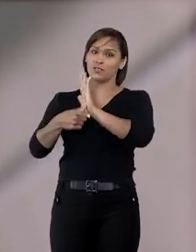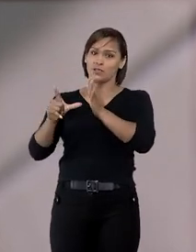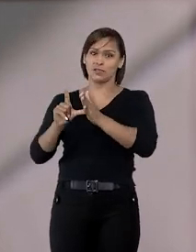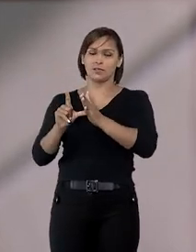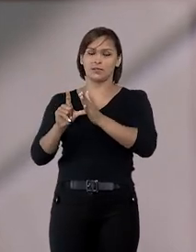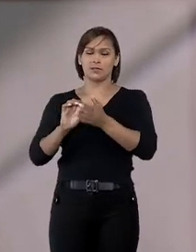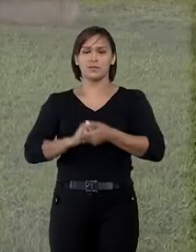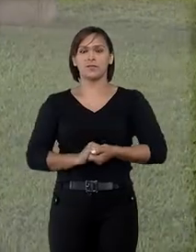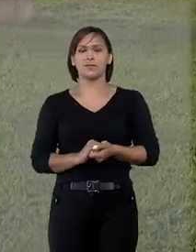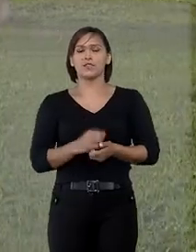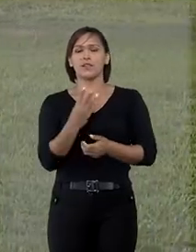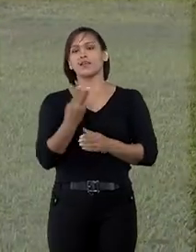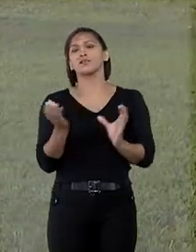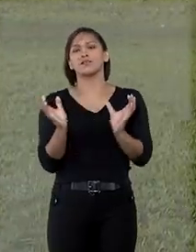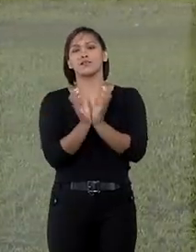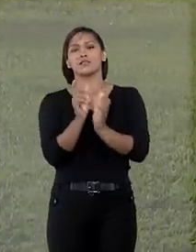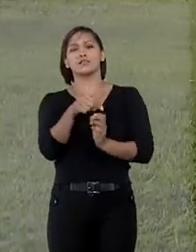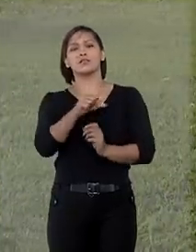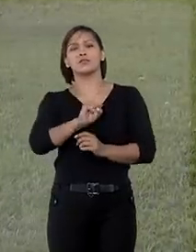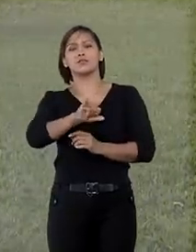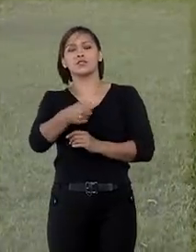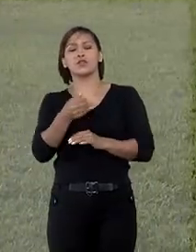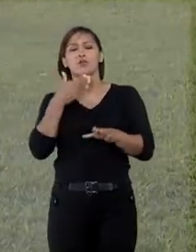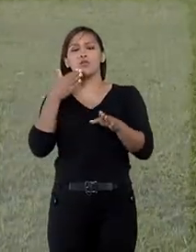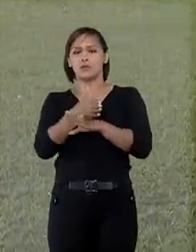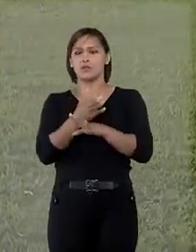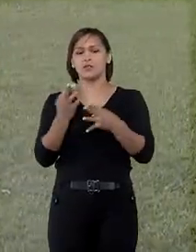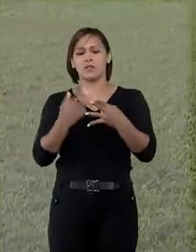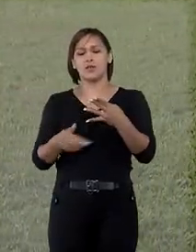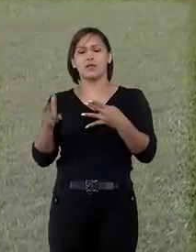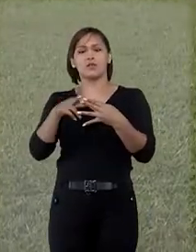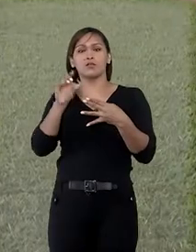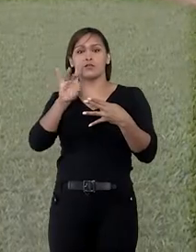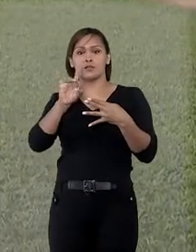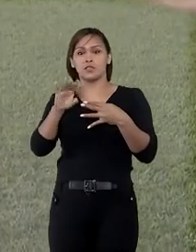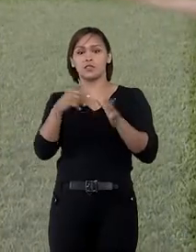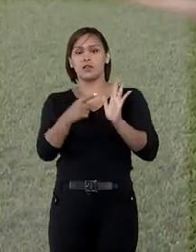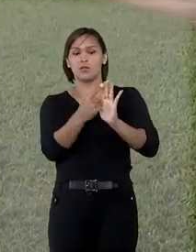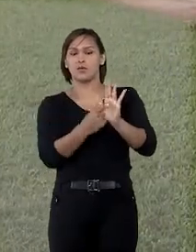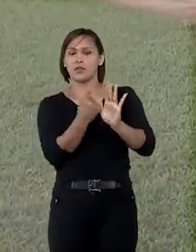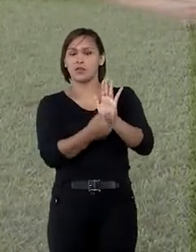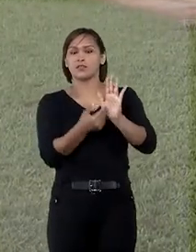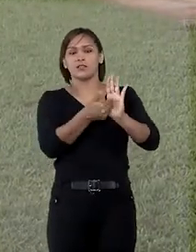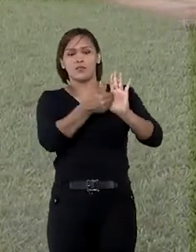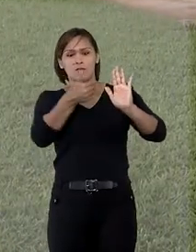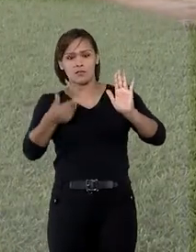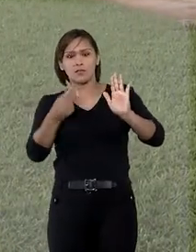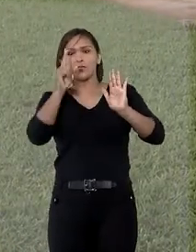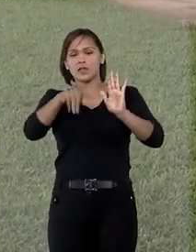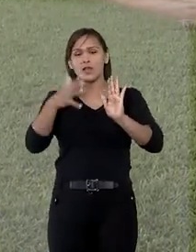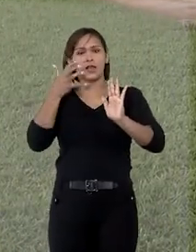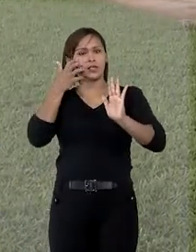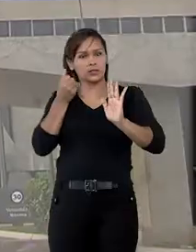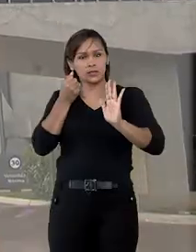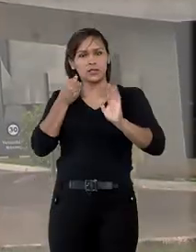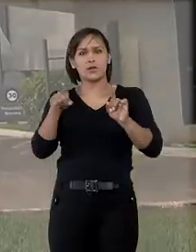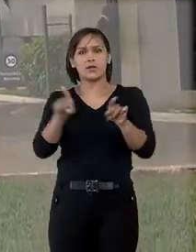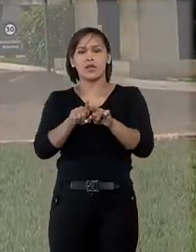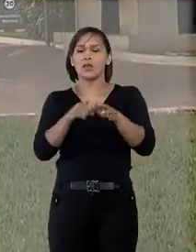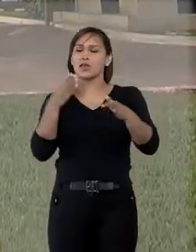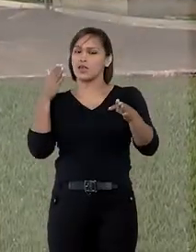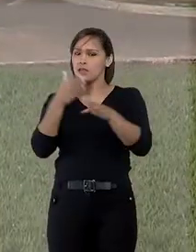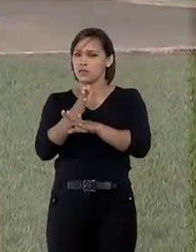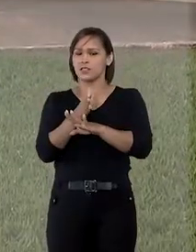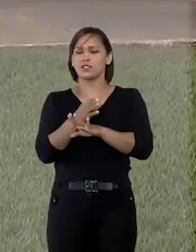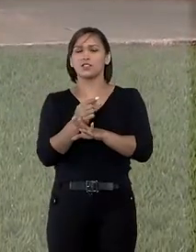morava. A terceira turma do STJ deu provimento a recurso especial para rescindir a sentença concessiva da adoção e